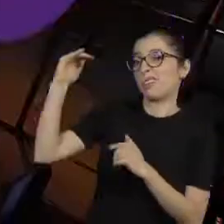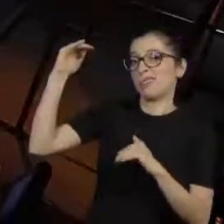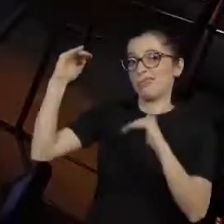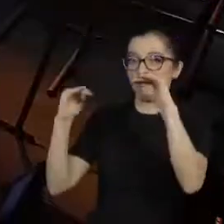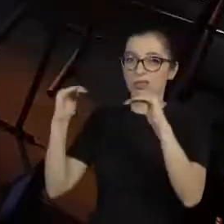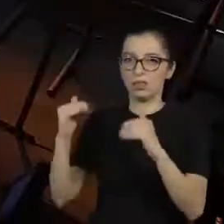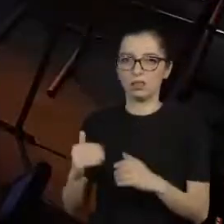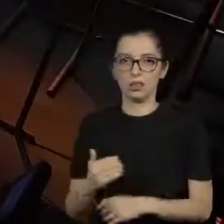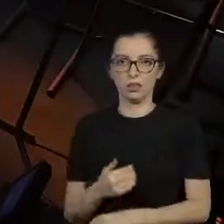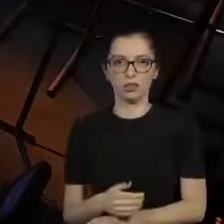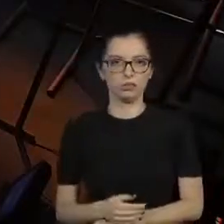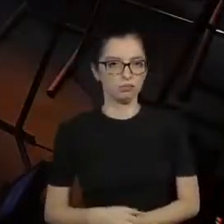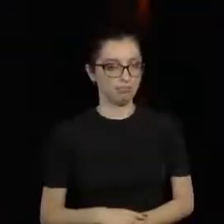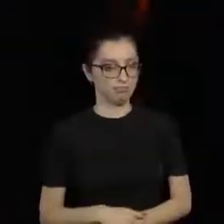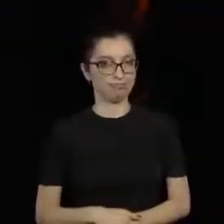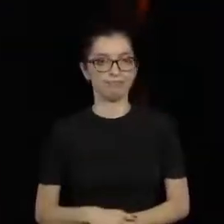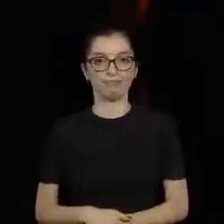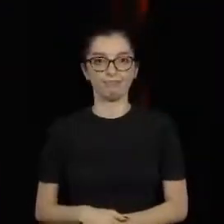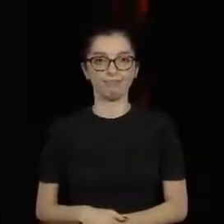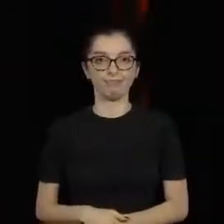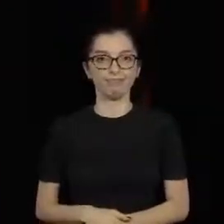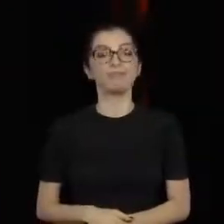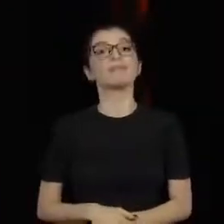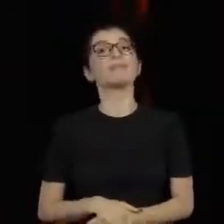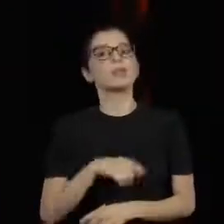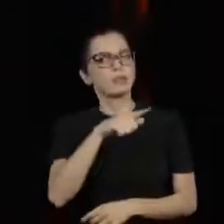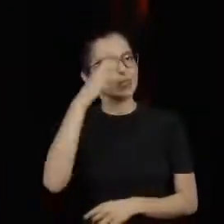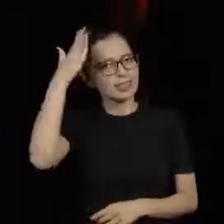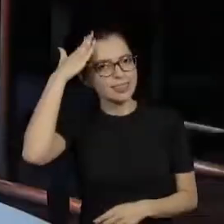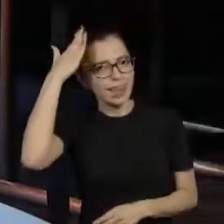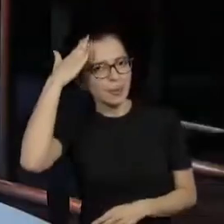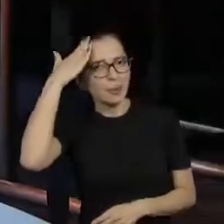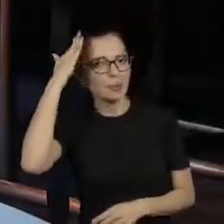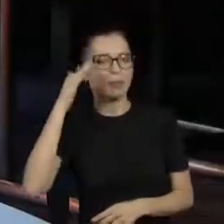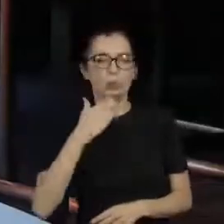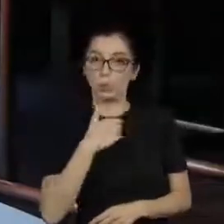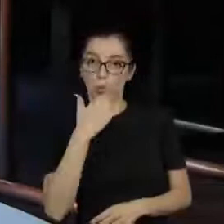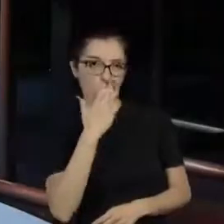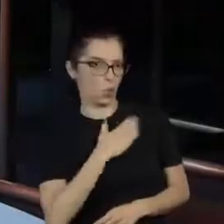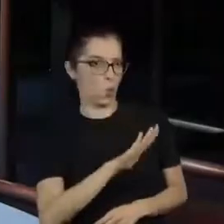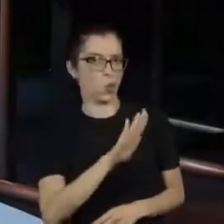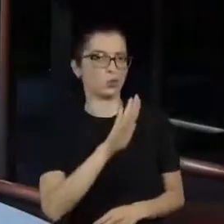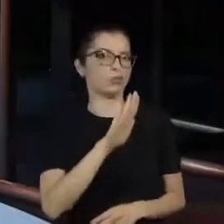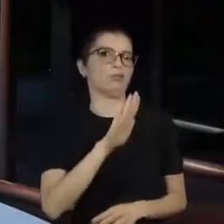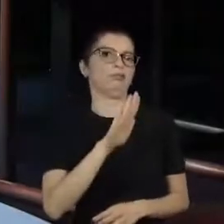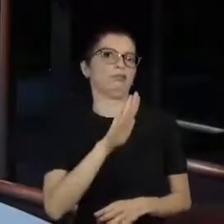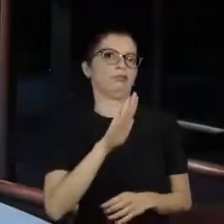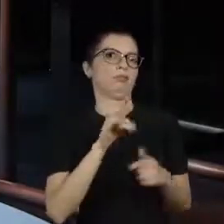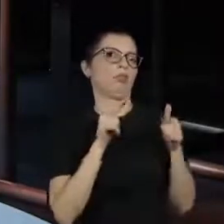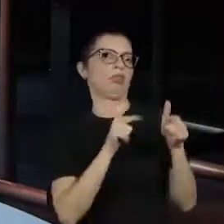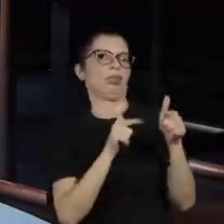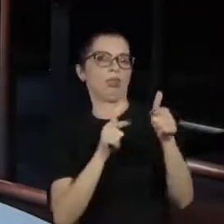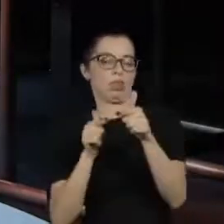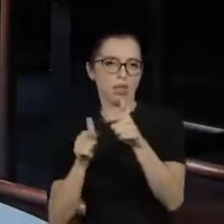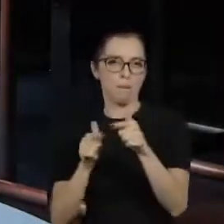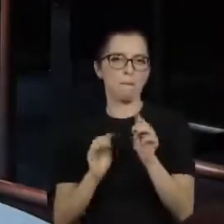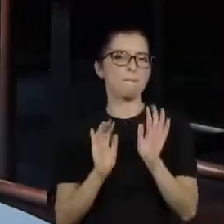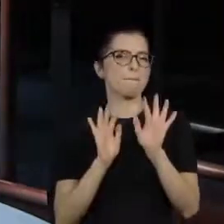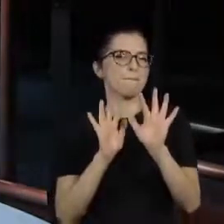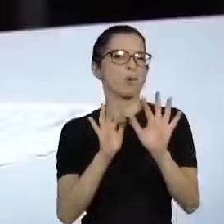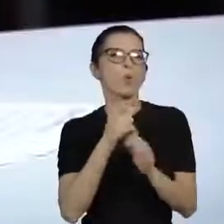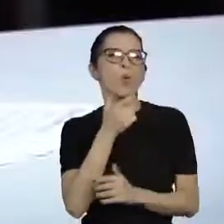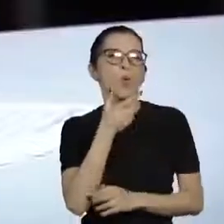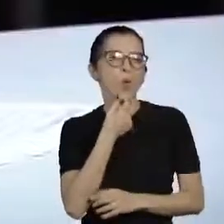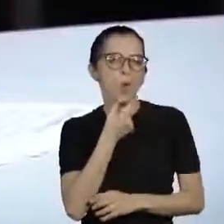E você sabe que eu não gosto de colocar lenha na fogueira, mas o ACM Neto disse que você